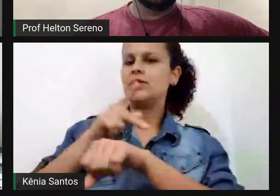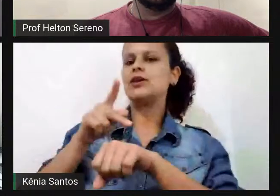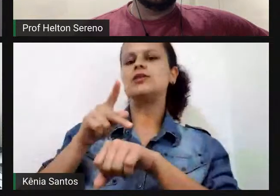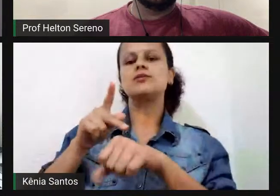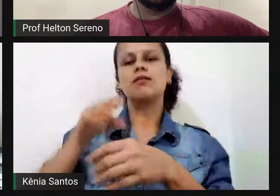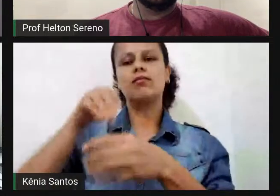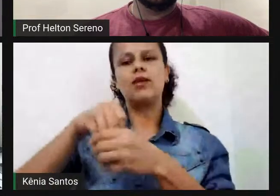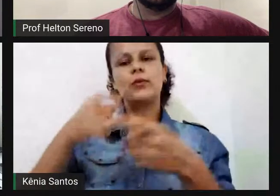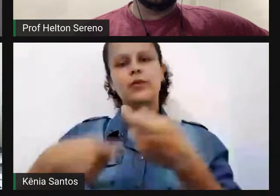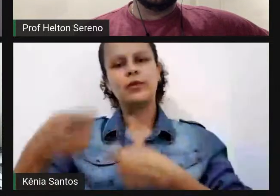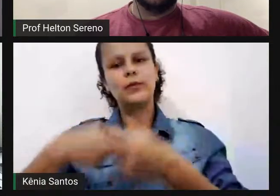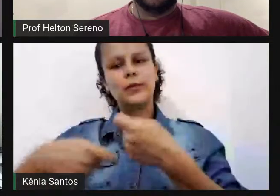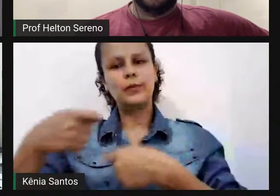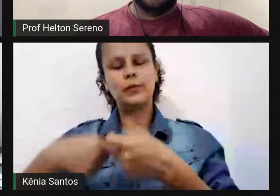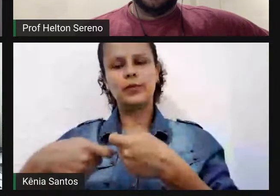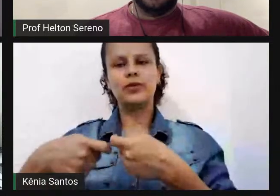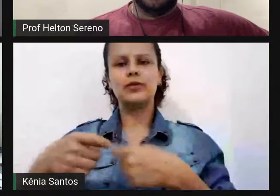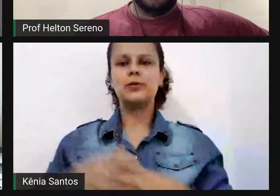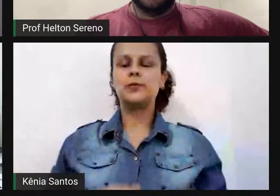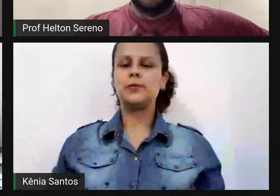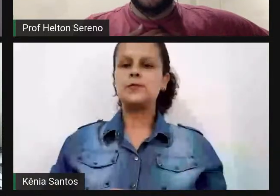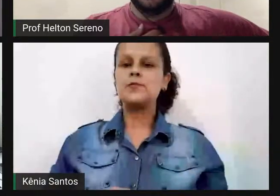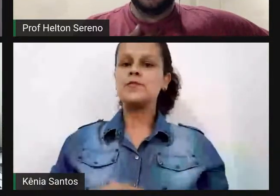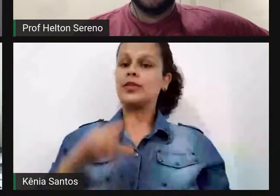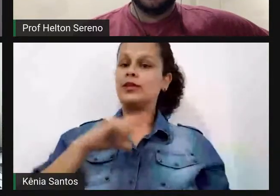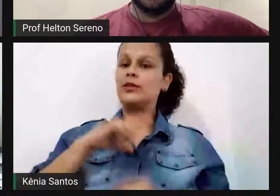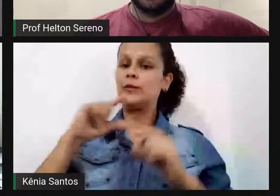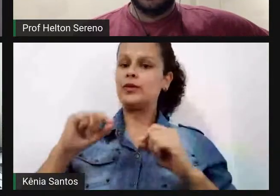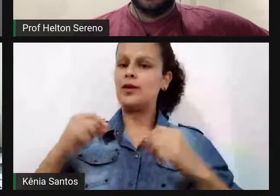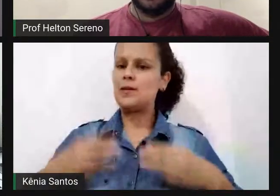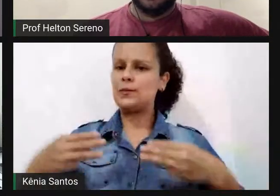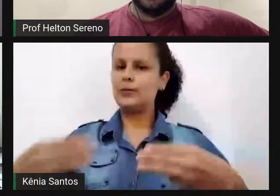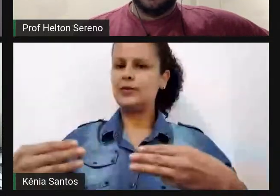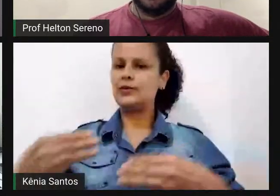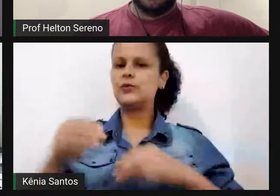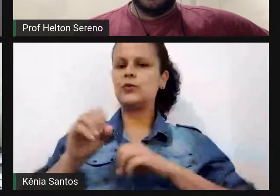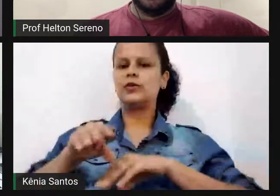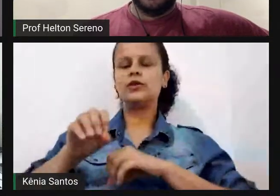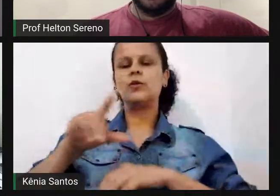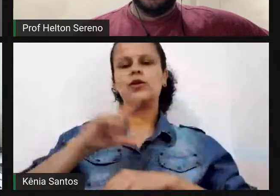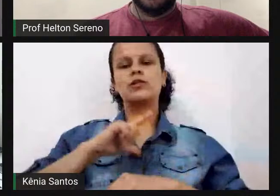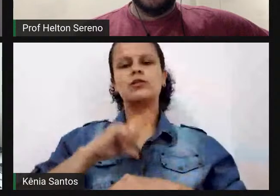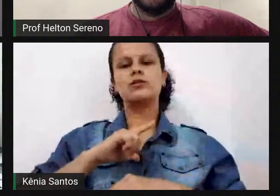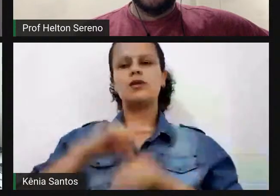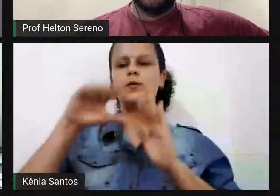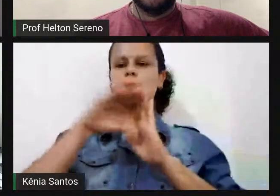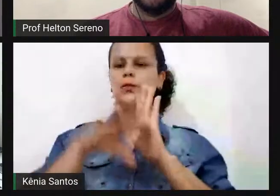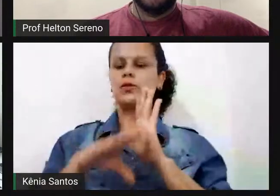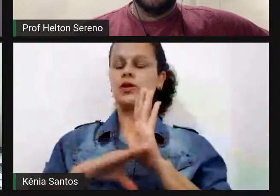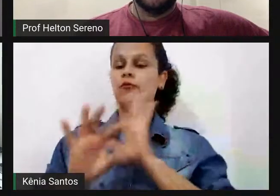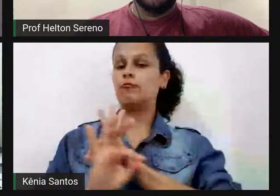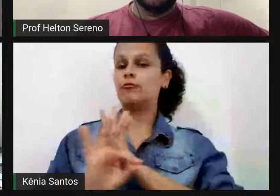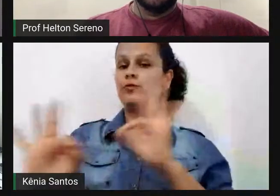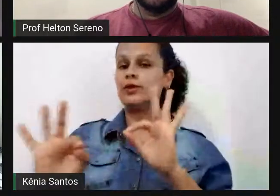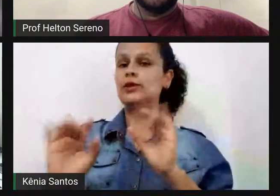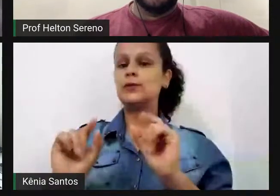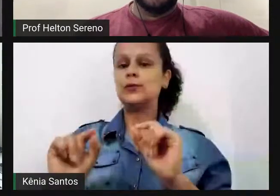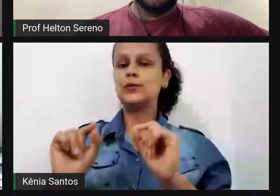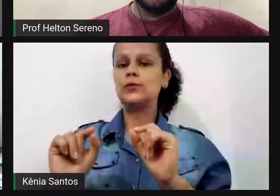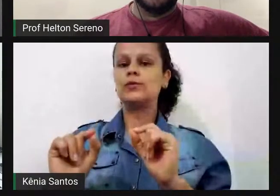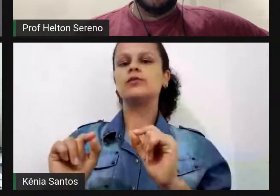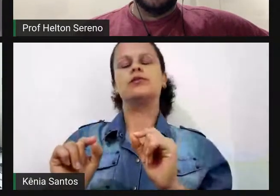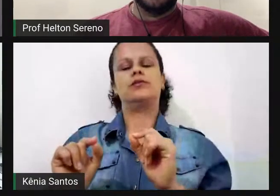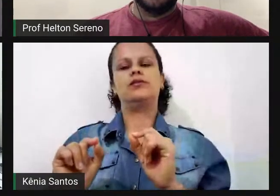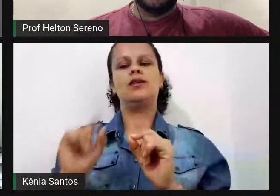o Ministério da Educação implementou um programa fantástico voltado para os docentes da rede APT, que foi o programa,